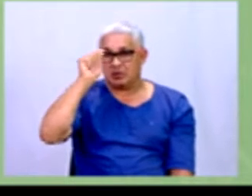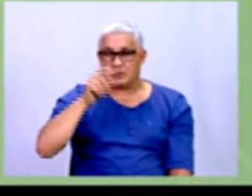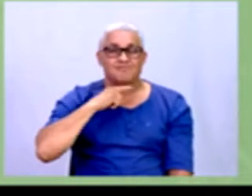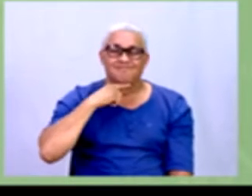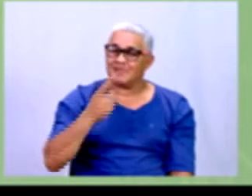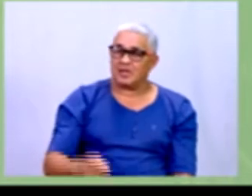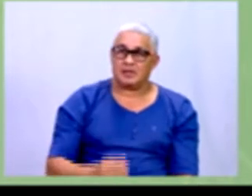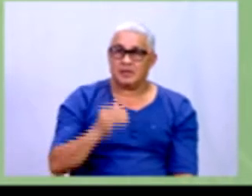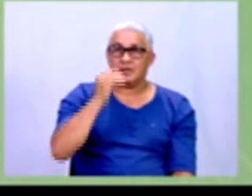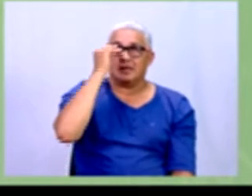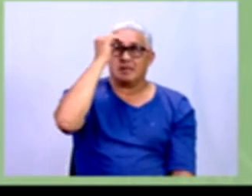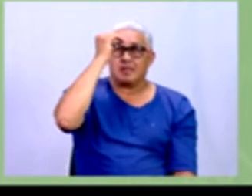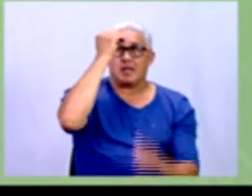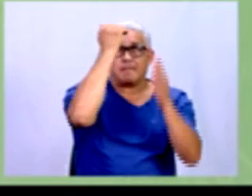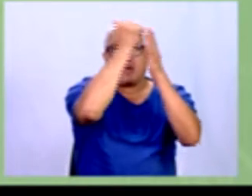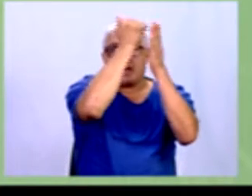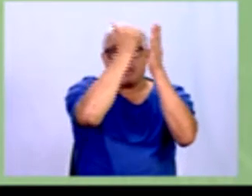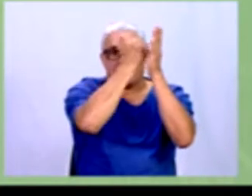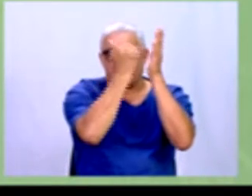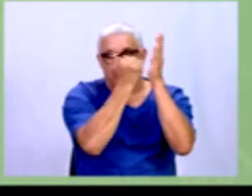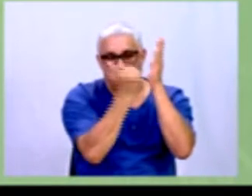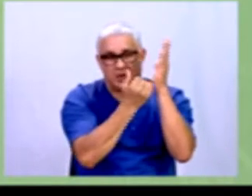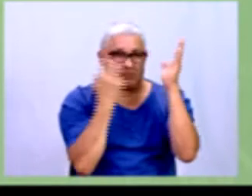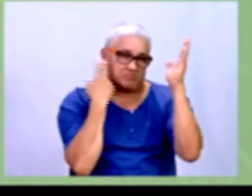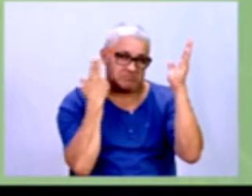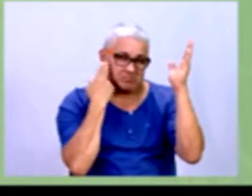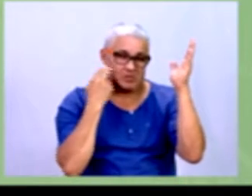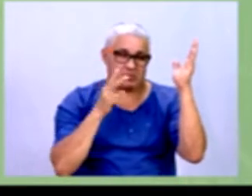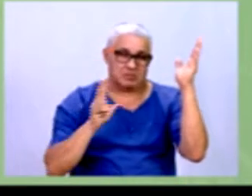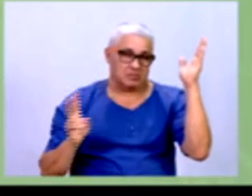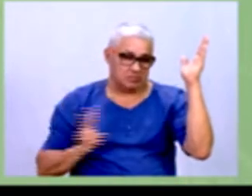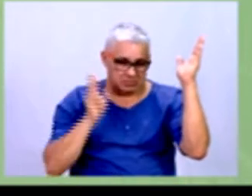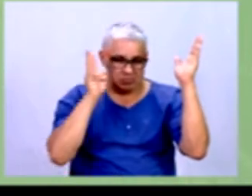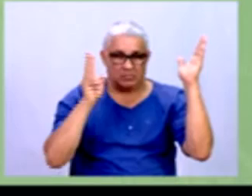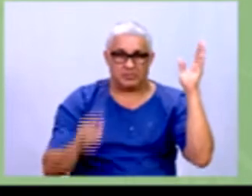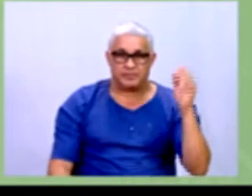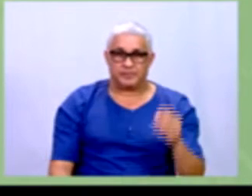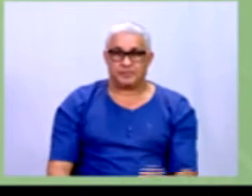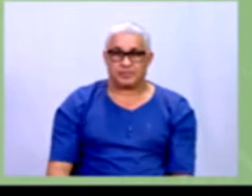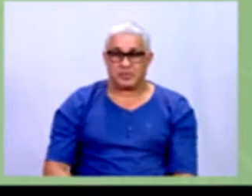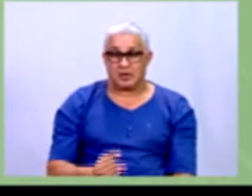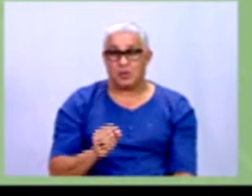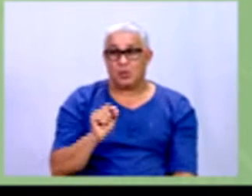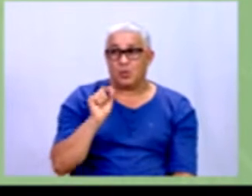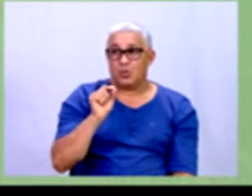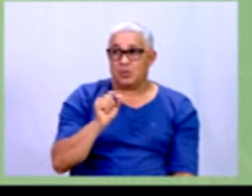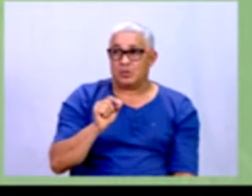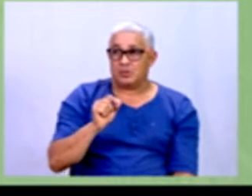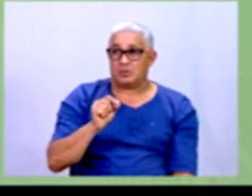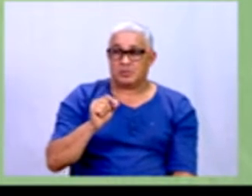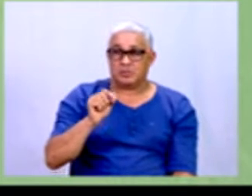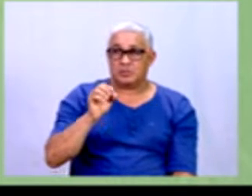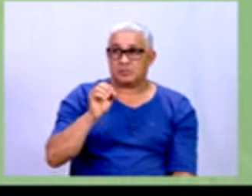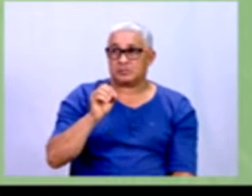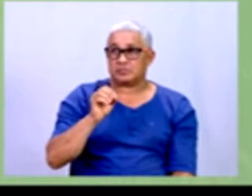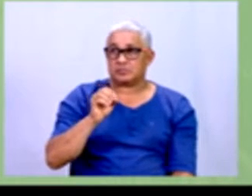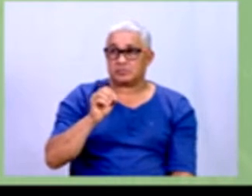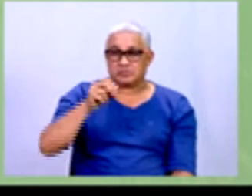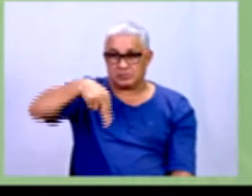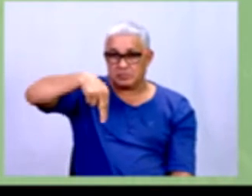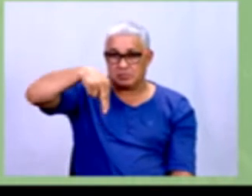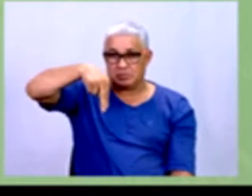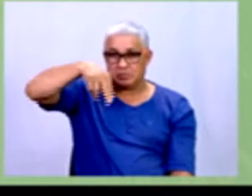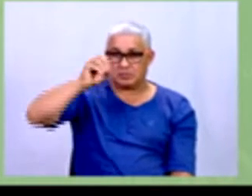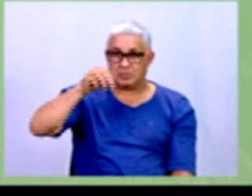entre seus valores. Variável qualitativa normal seria o gênero, né? Nominal, desculpa.